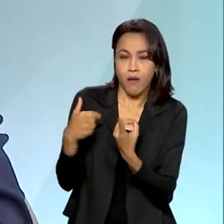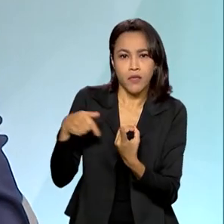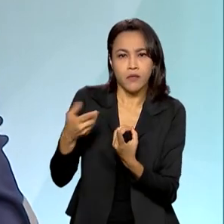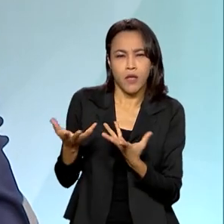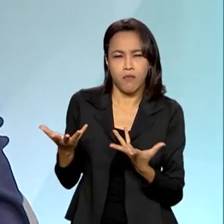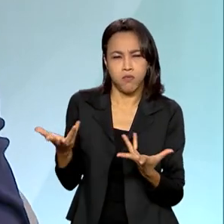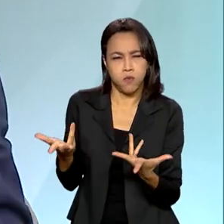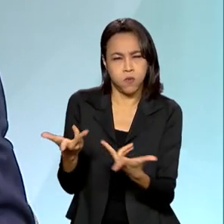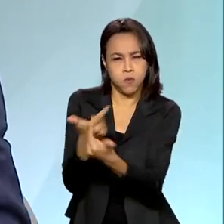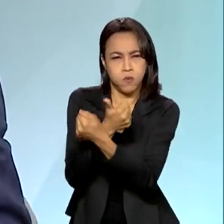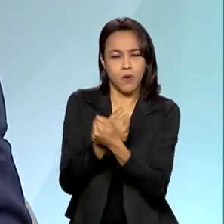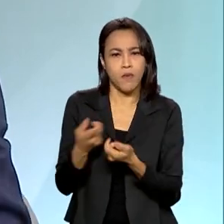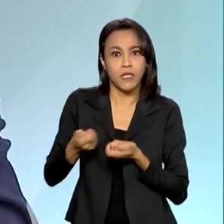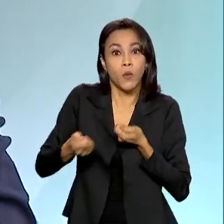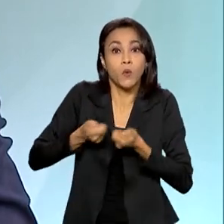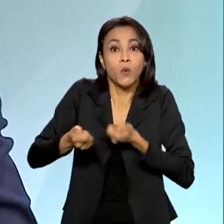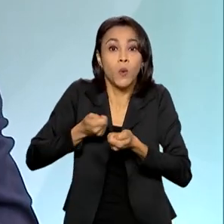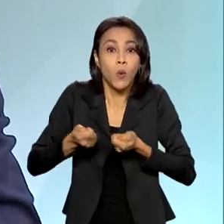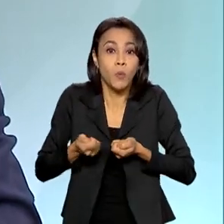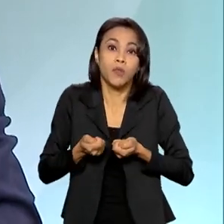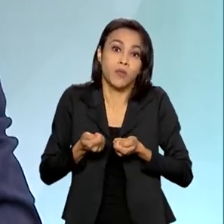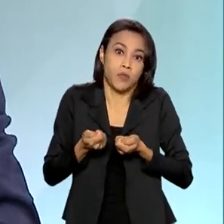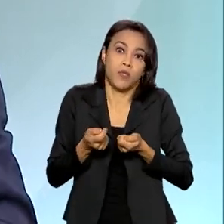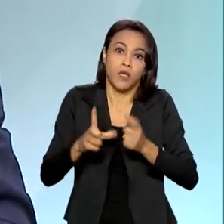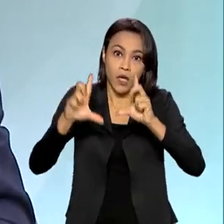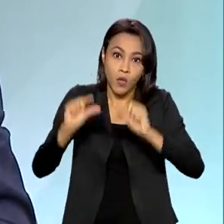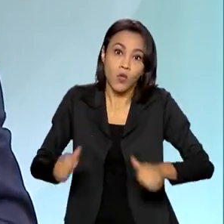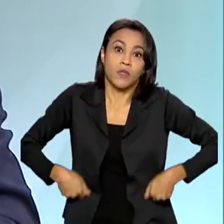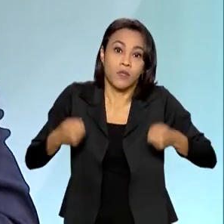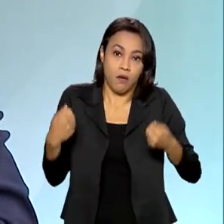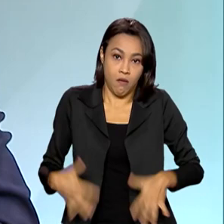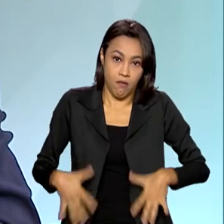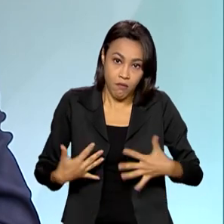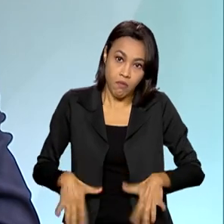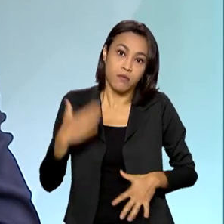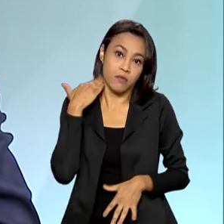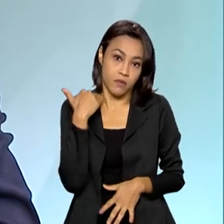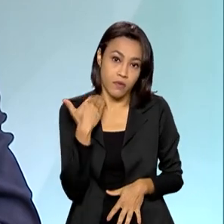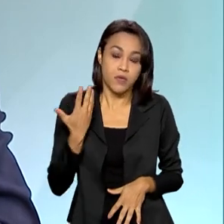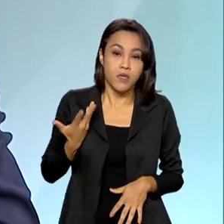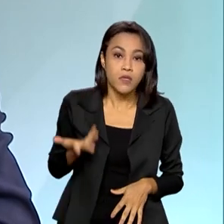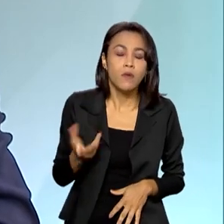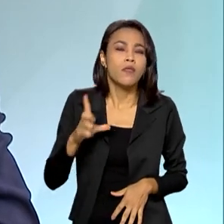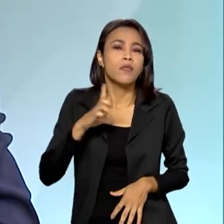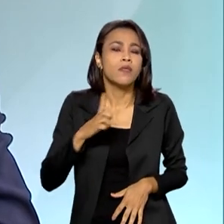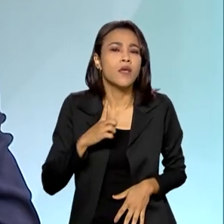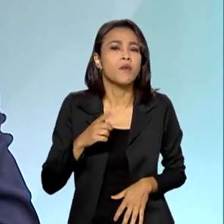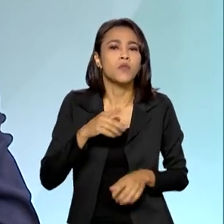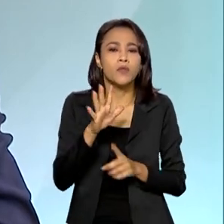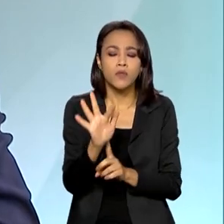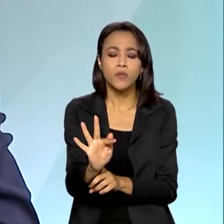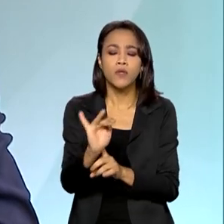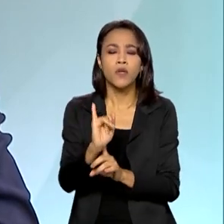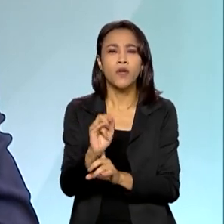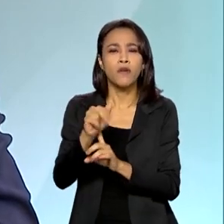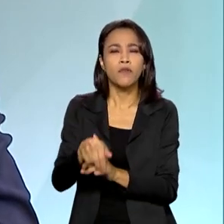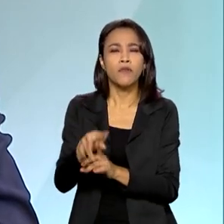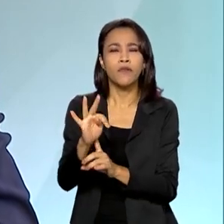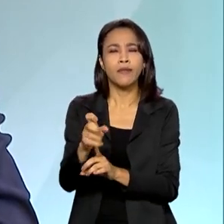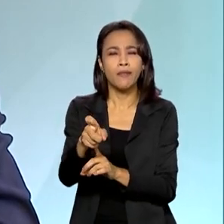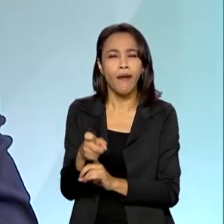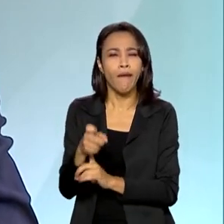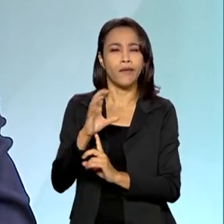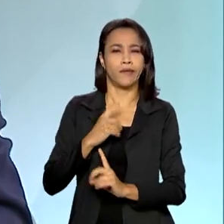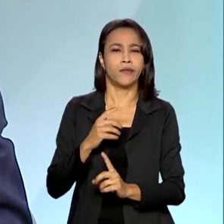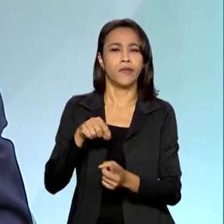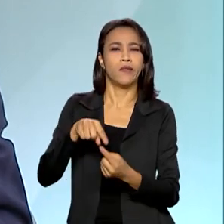eficiente, mais econômico para as instituições. E além disso, Roberto, nós temos uma série de fintechs e instituições de pagamentos,